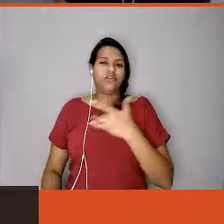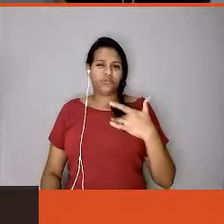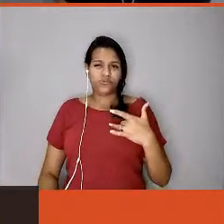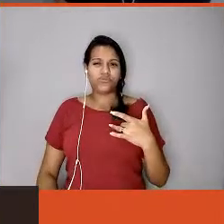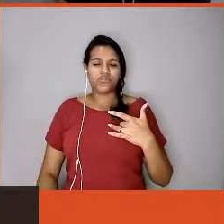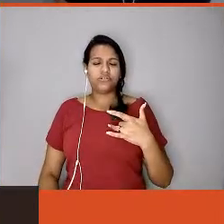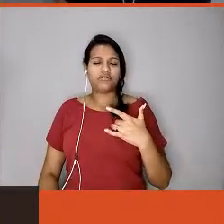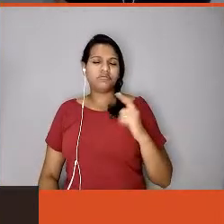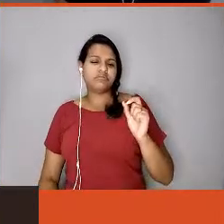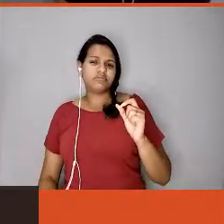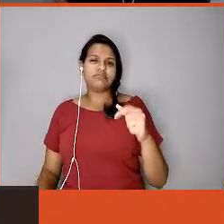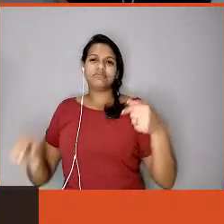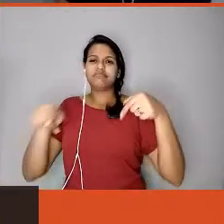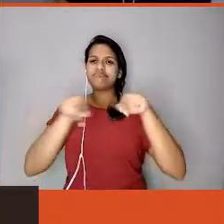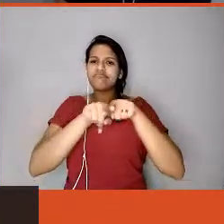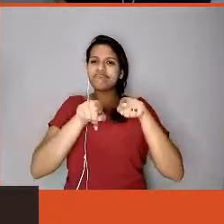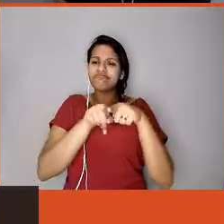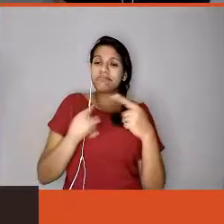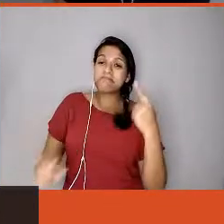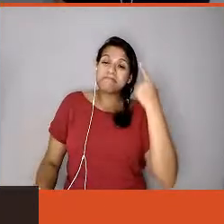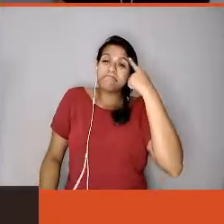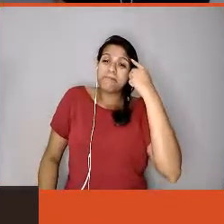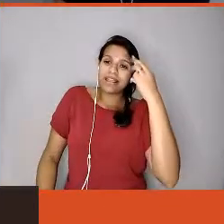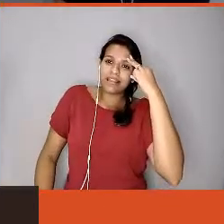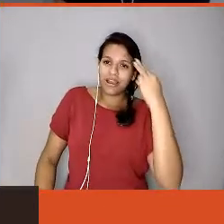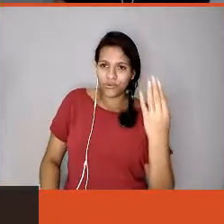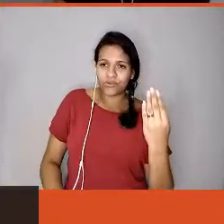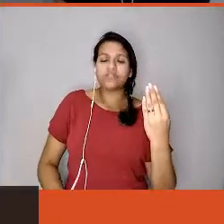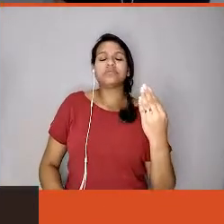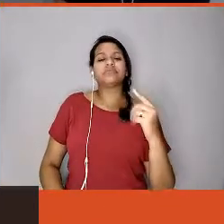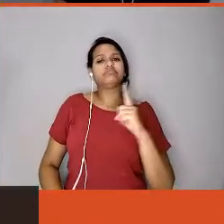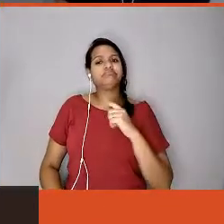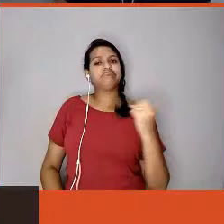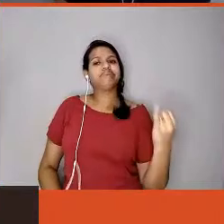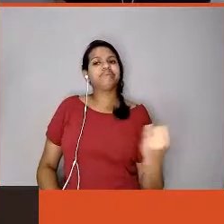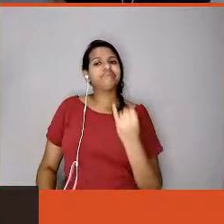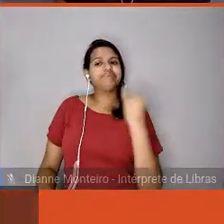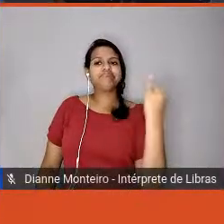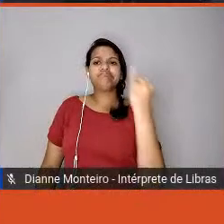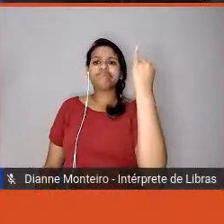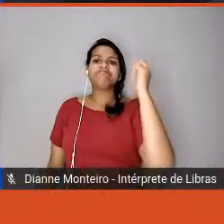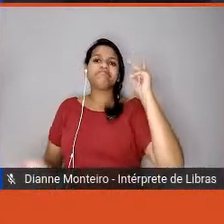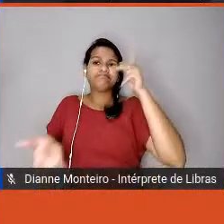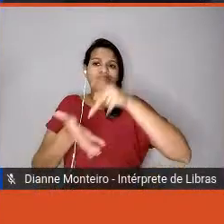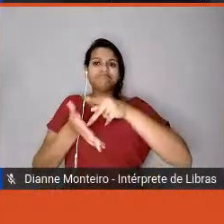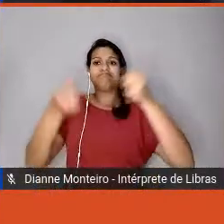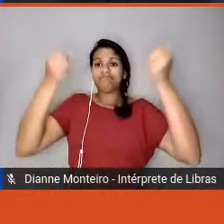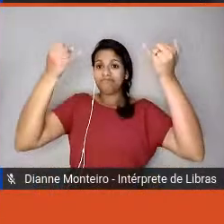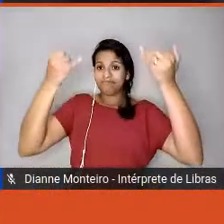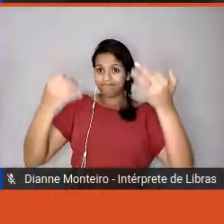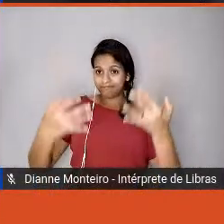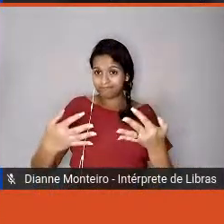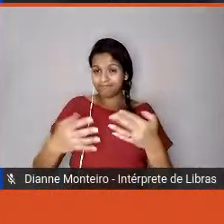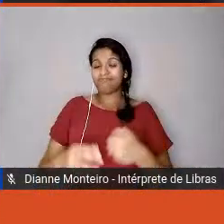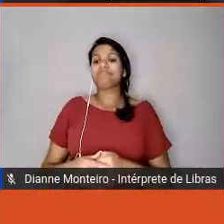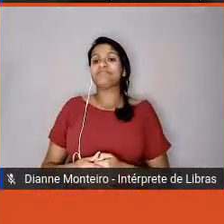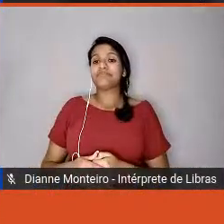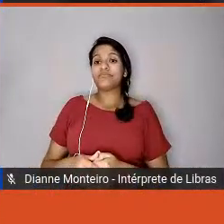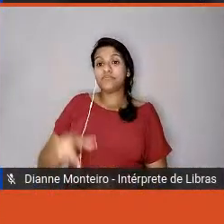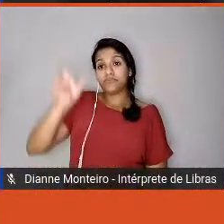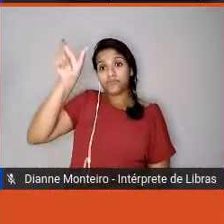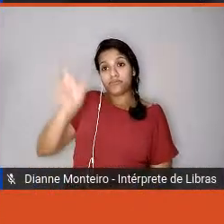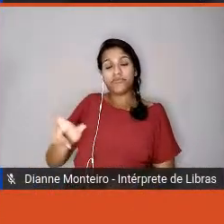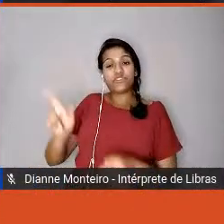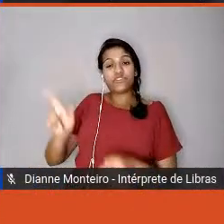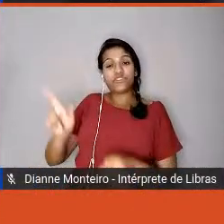saúde mental que estão muito correlacionadas e importantíssimo de se abordar. E o gestor, ele só consegue